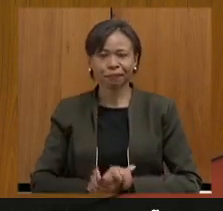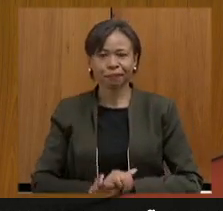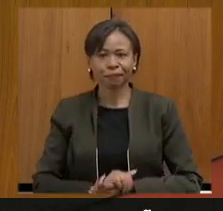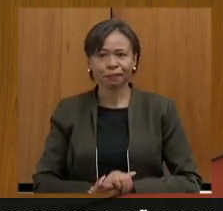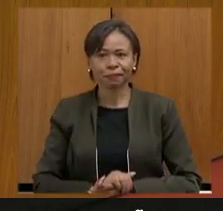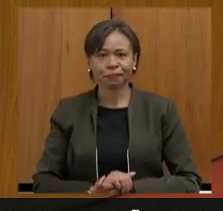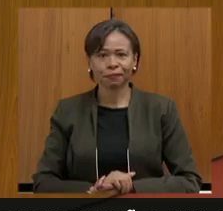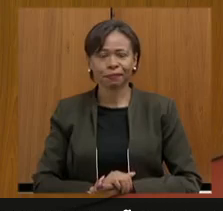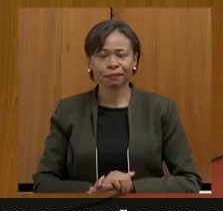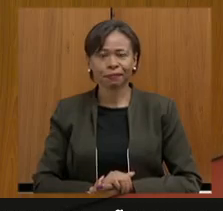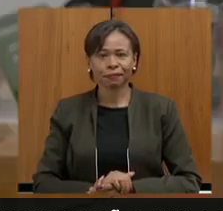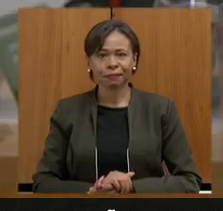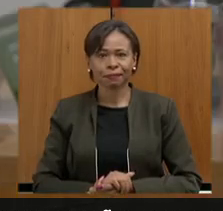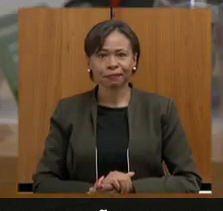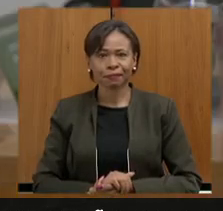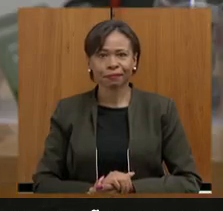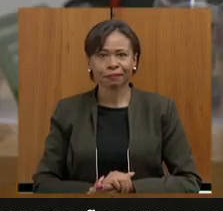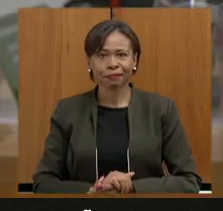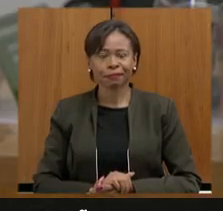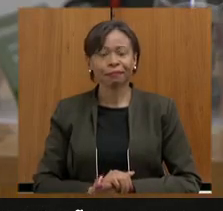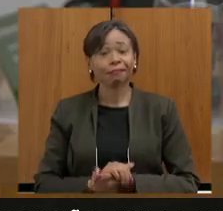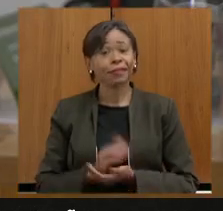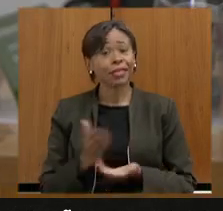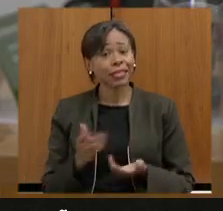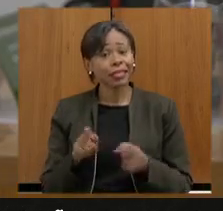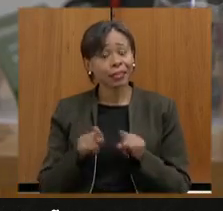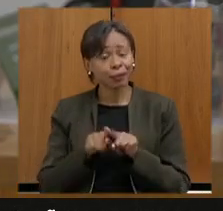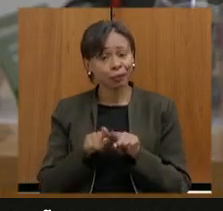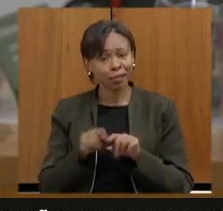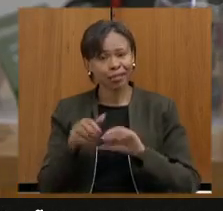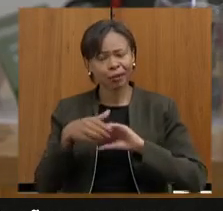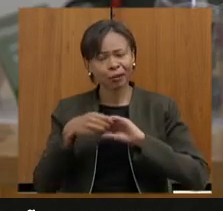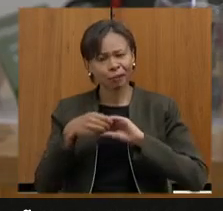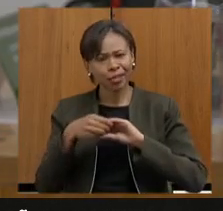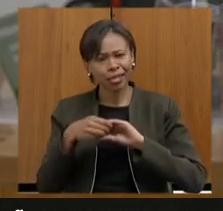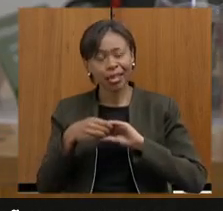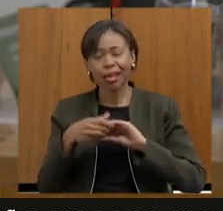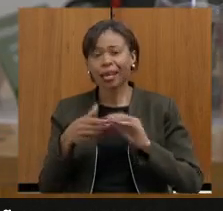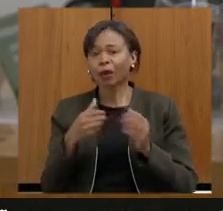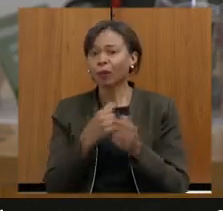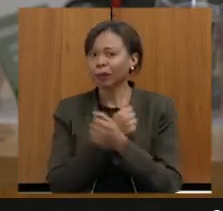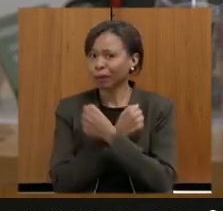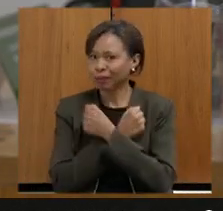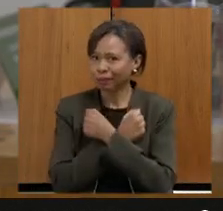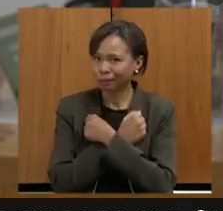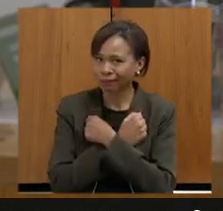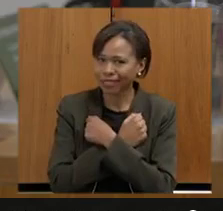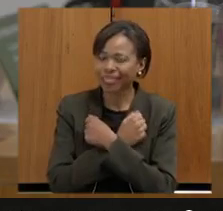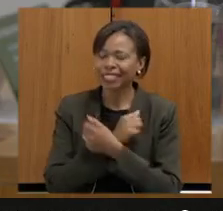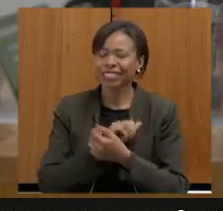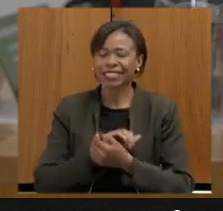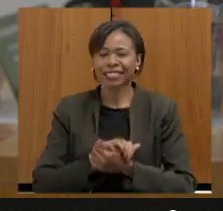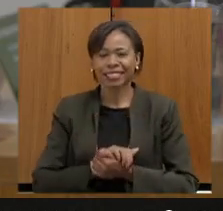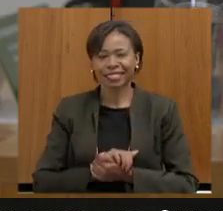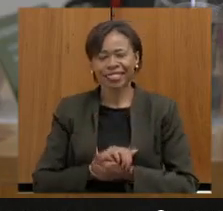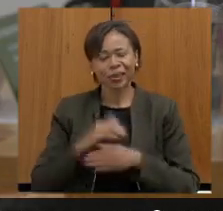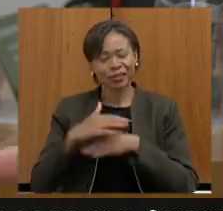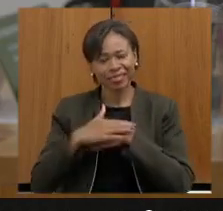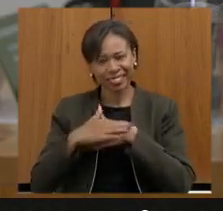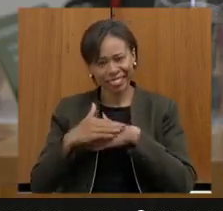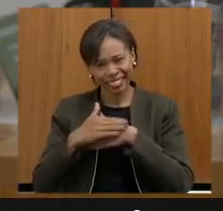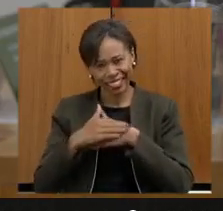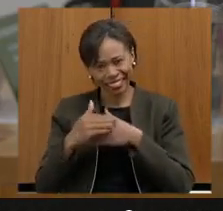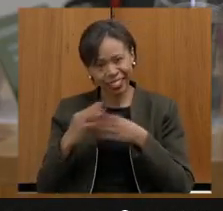agora eu gostaria de cumprimentar também com um abraço e com muito carinho